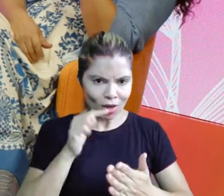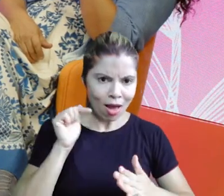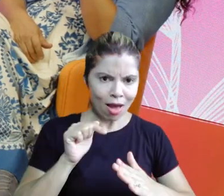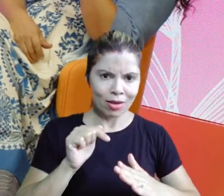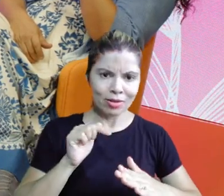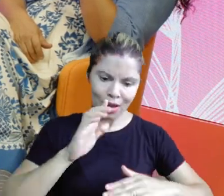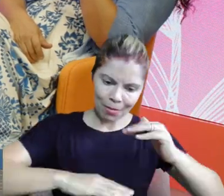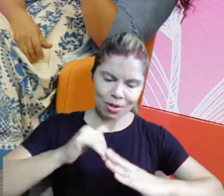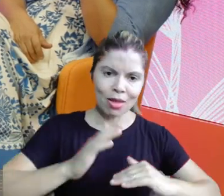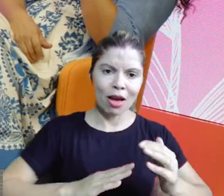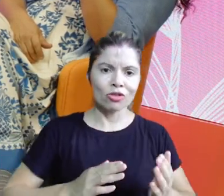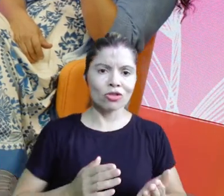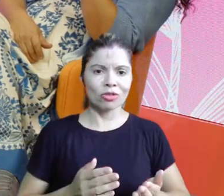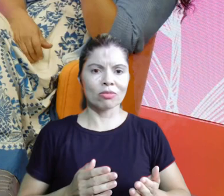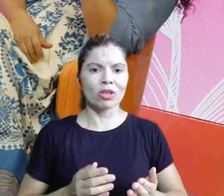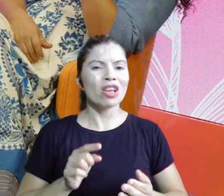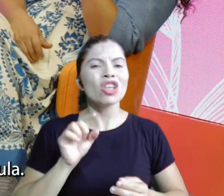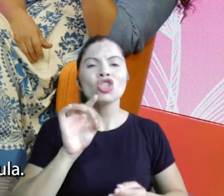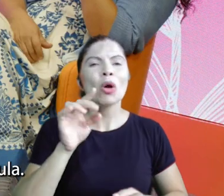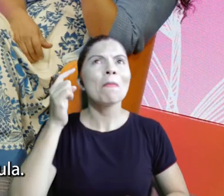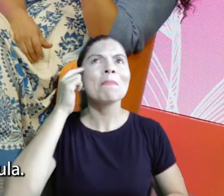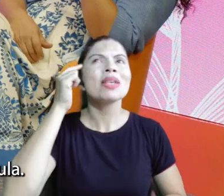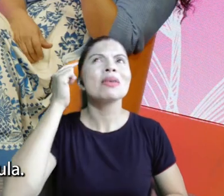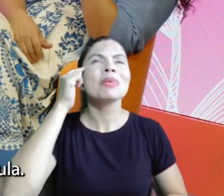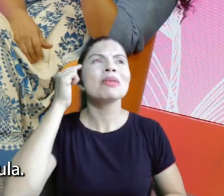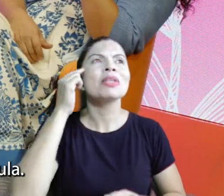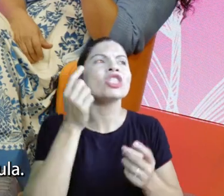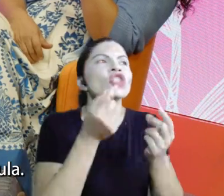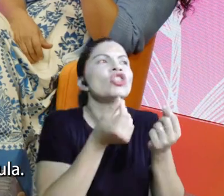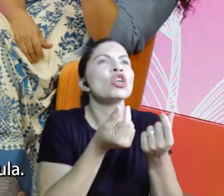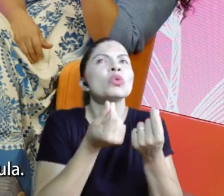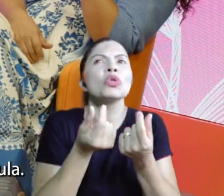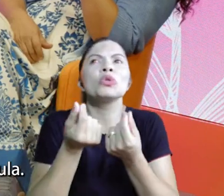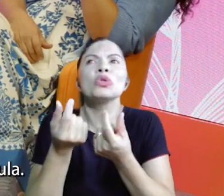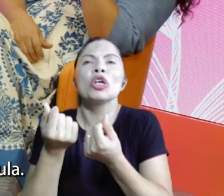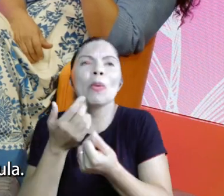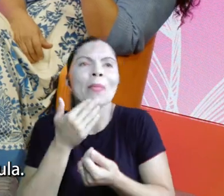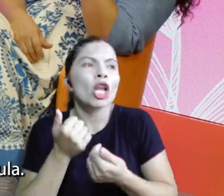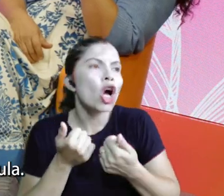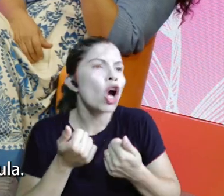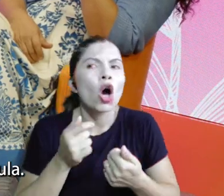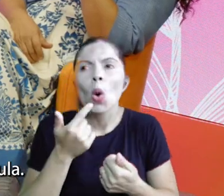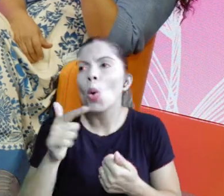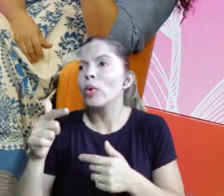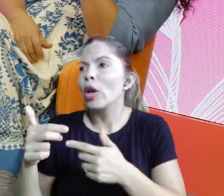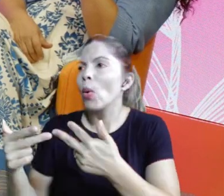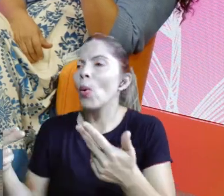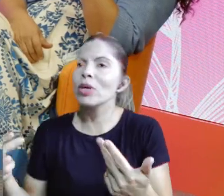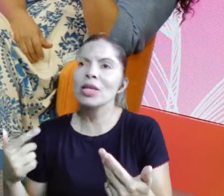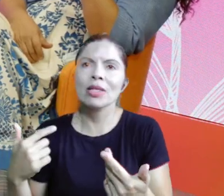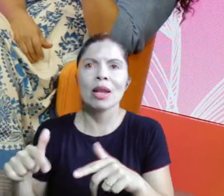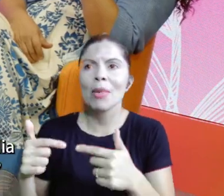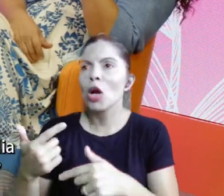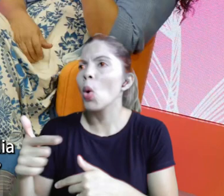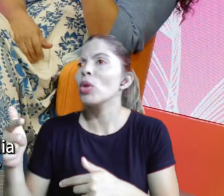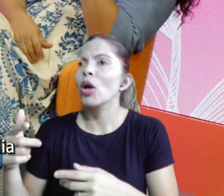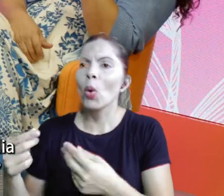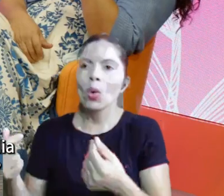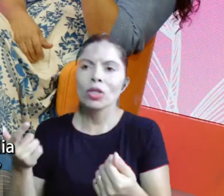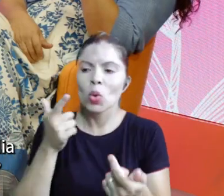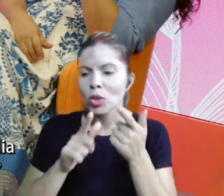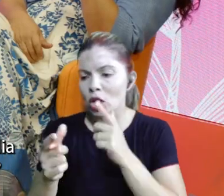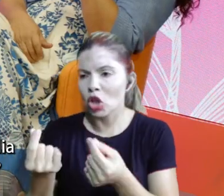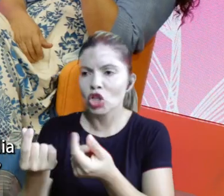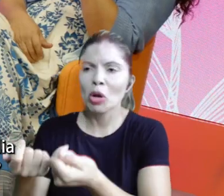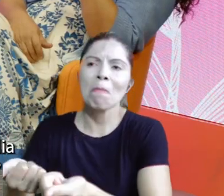que tentar vender alguma coisa só porque está vendendo dinheiro gente dinheiro vem vai circula tem mês que a gente vende tem